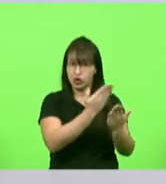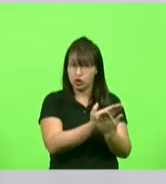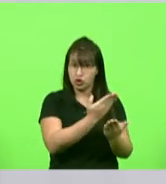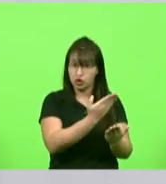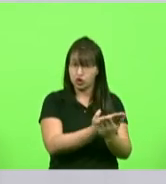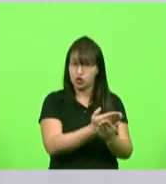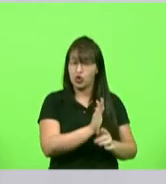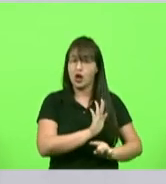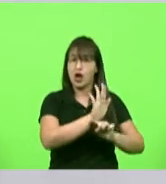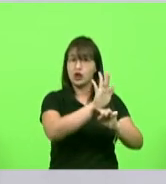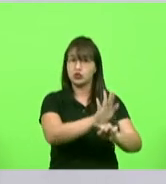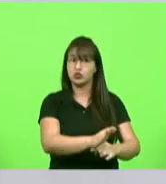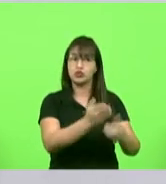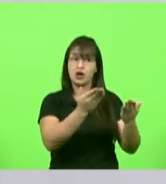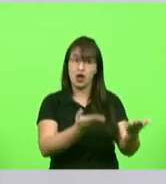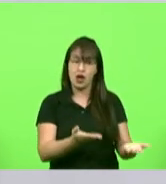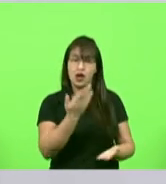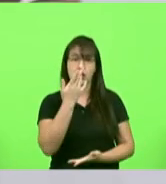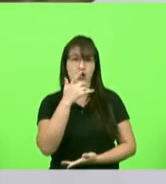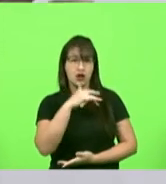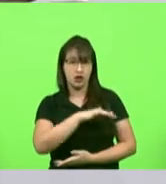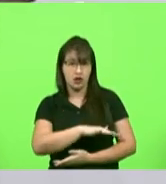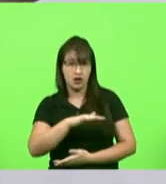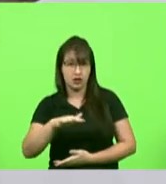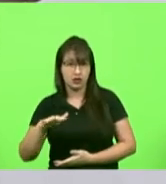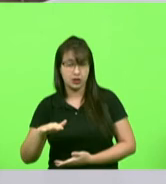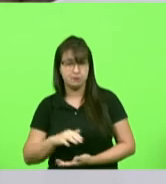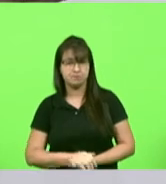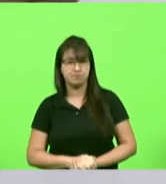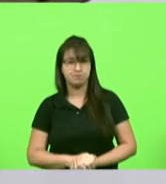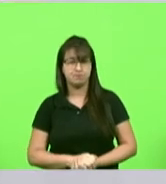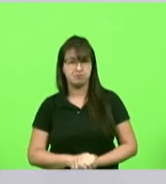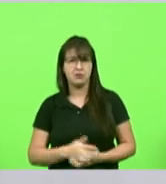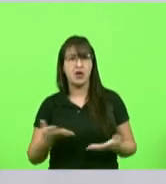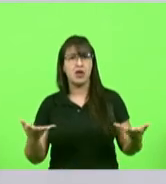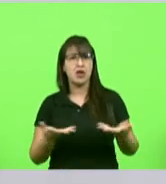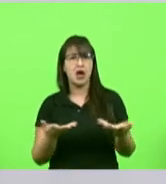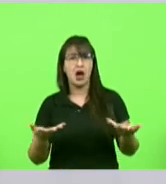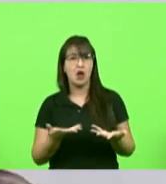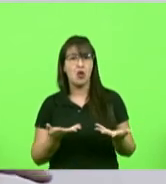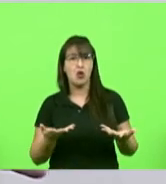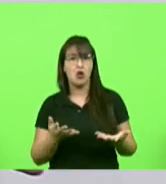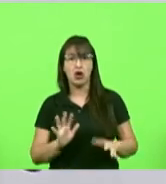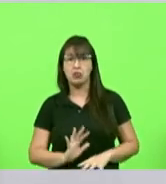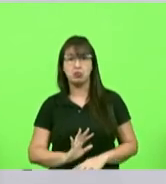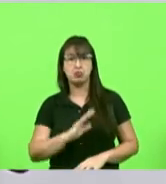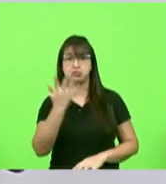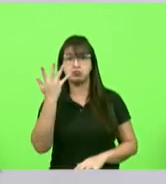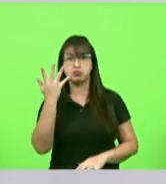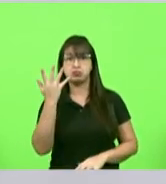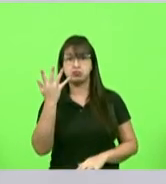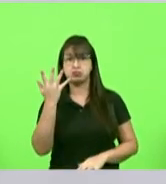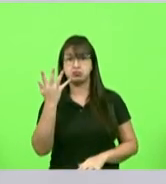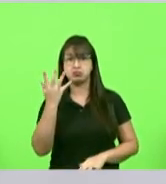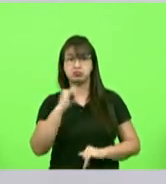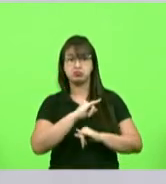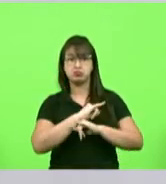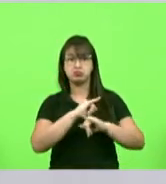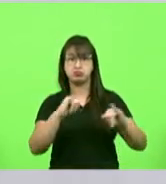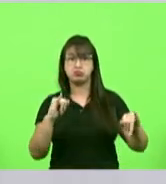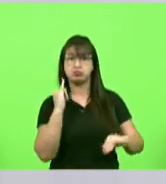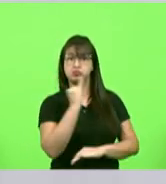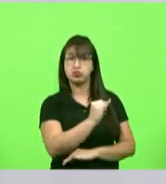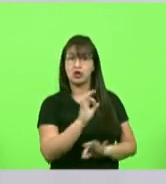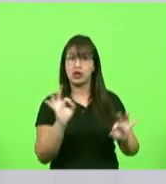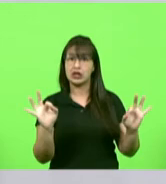aquelas crianças e agora do nada sem comunicado nenhum uma